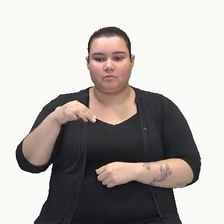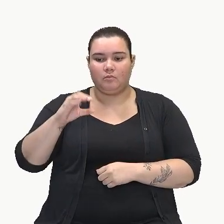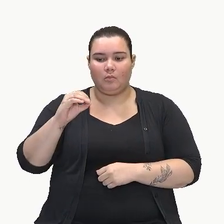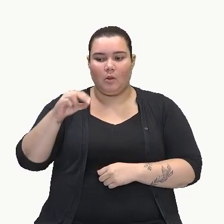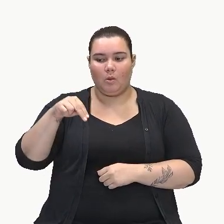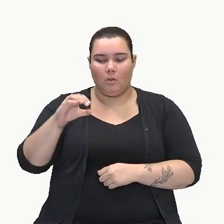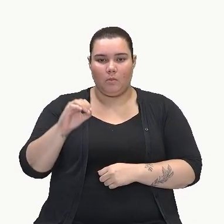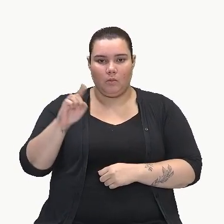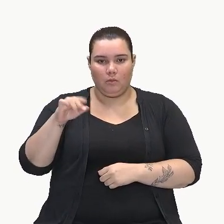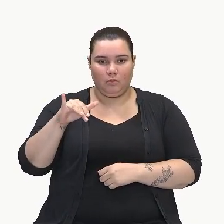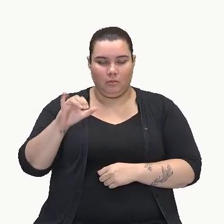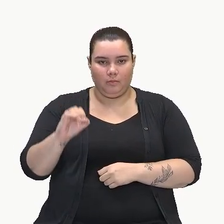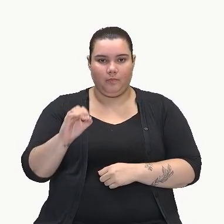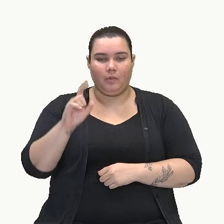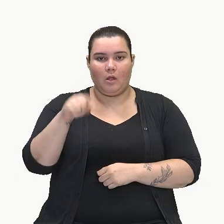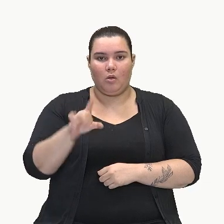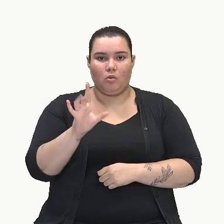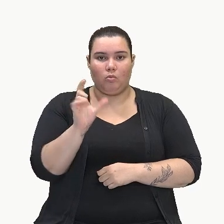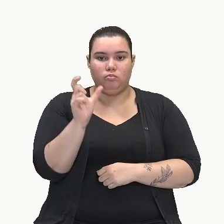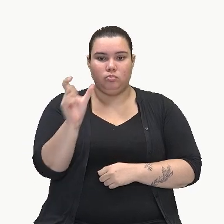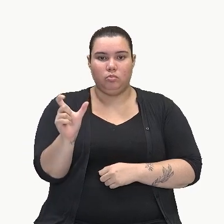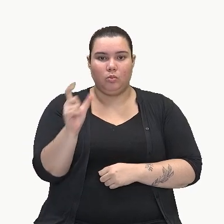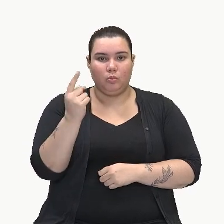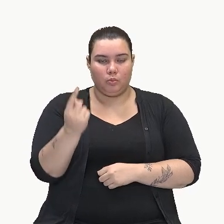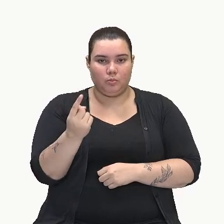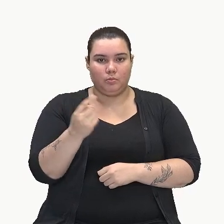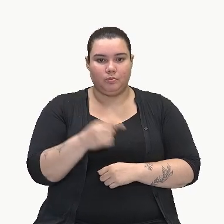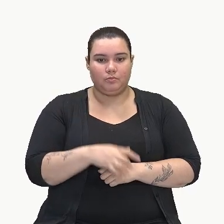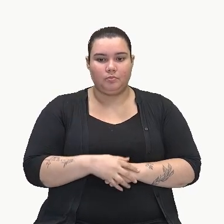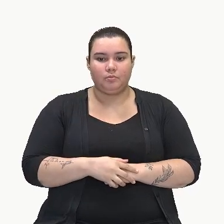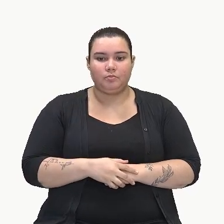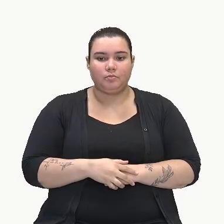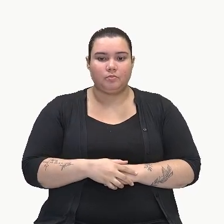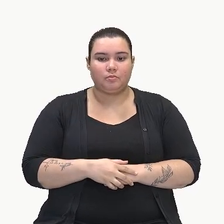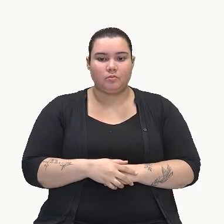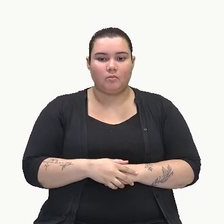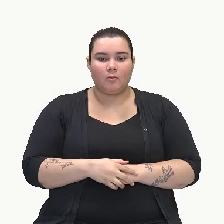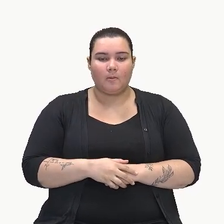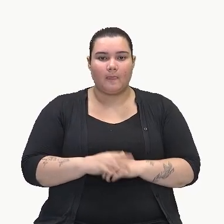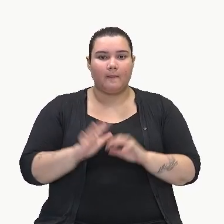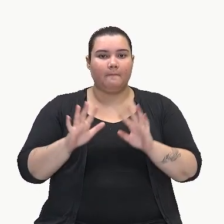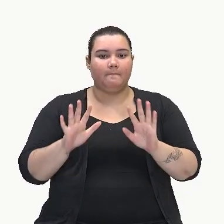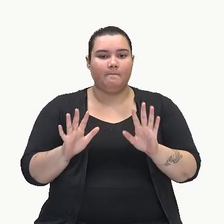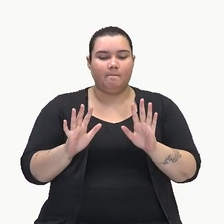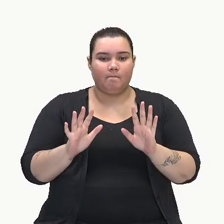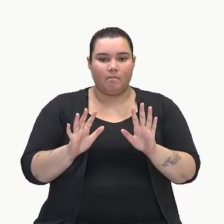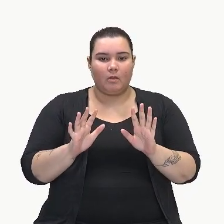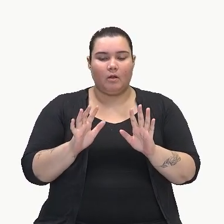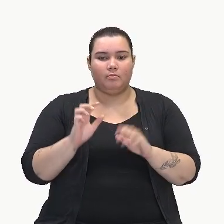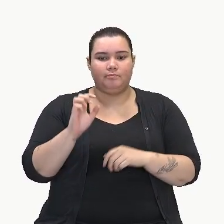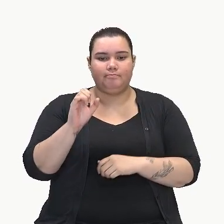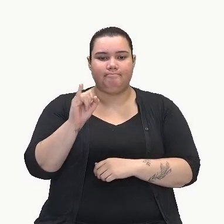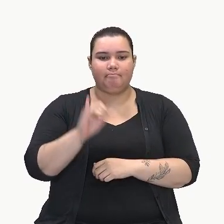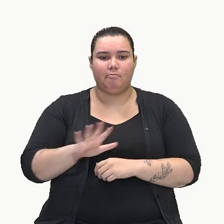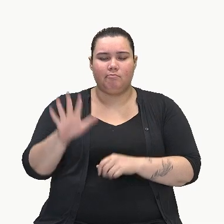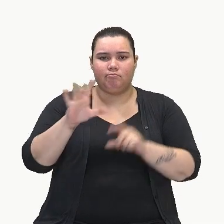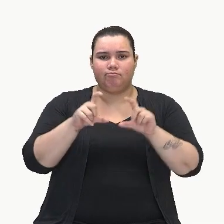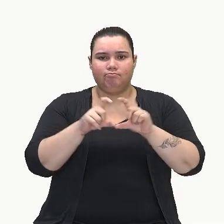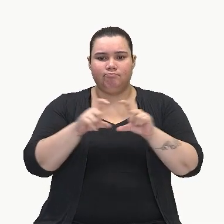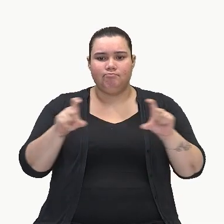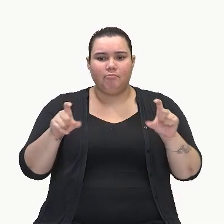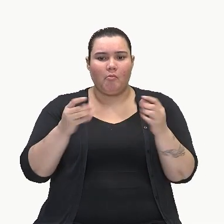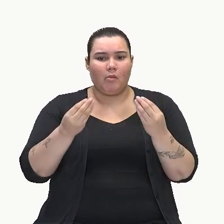exatamente os termos de um polinômio. Tá, e pra que que eu tenho esta figura aqui? É pra mostrar